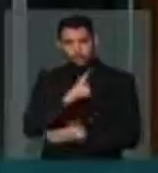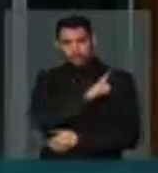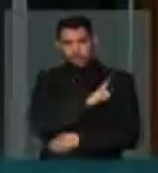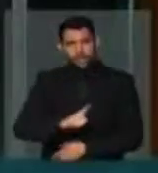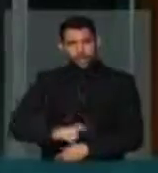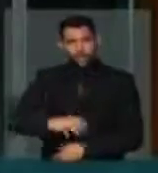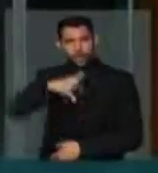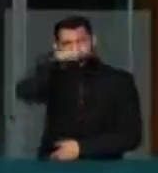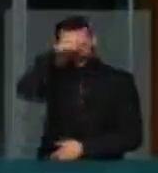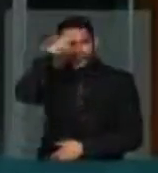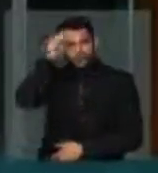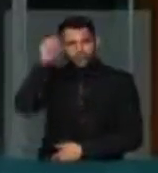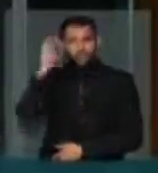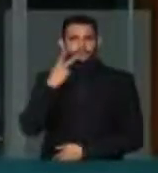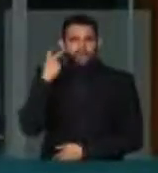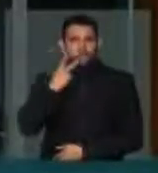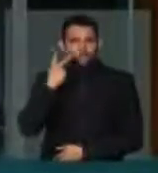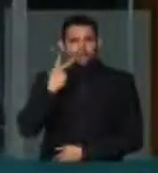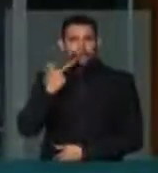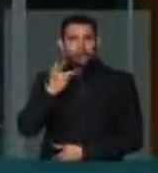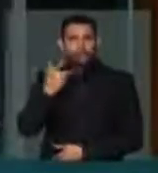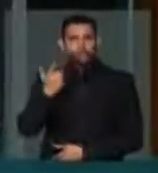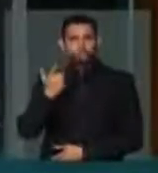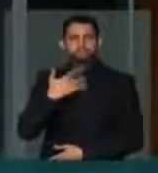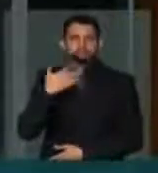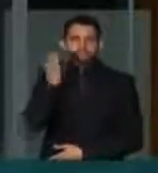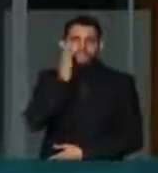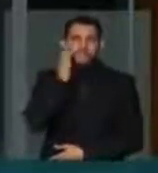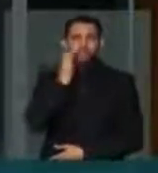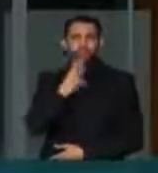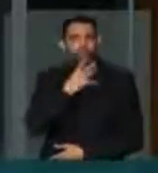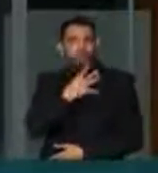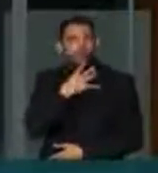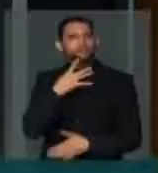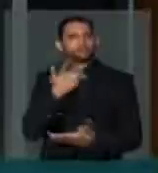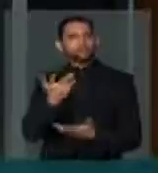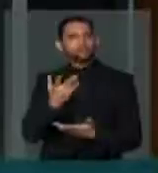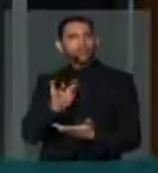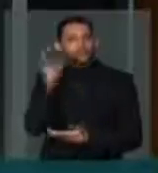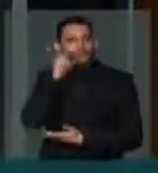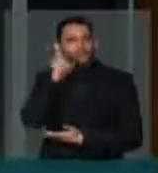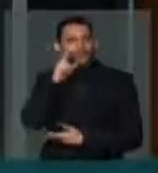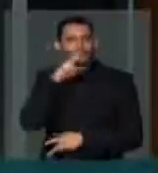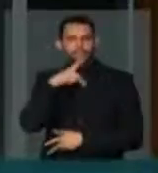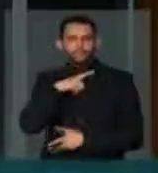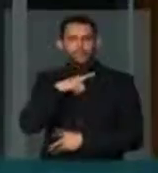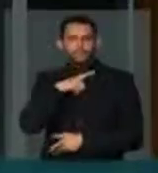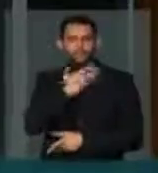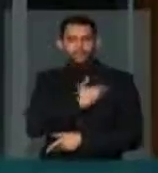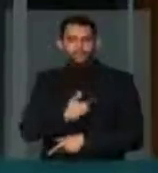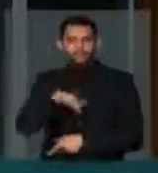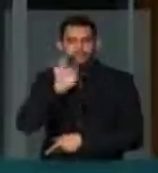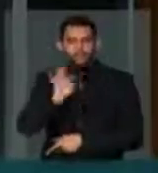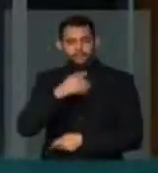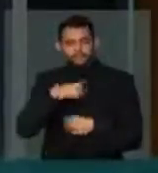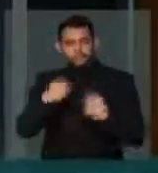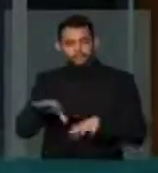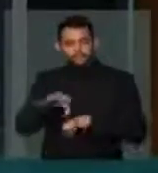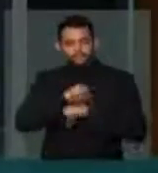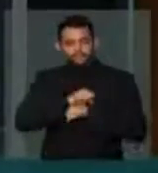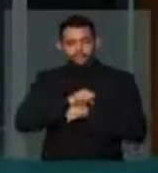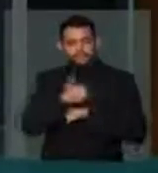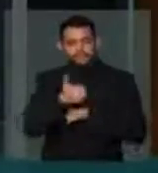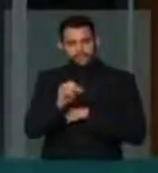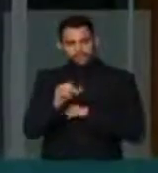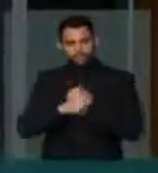foram prefeitos, foram vereadores, deputados estaduais e sabem disso. O Estado brasileiro precisa assumir esse serviço que tem 68